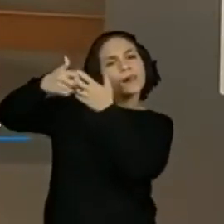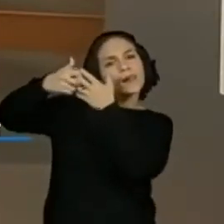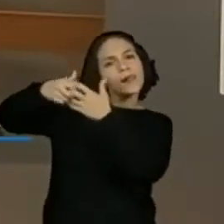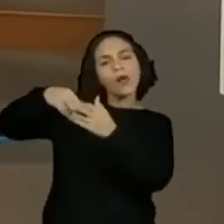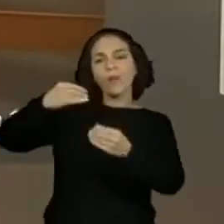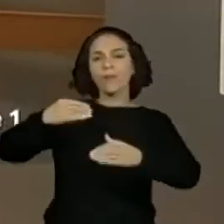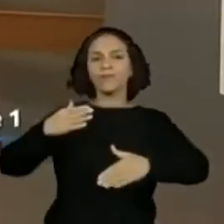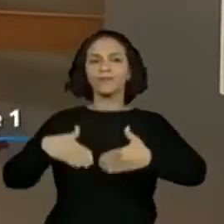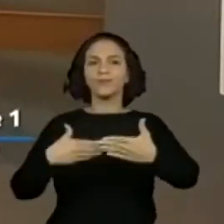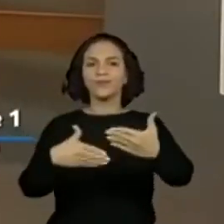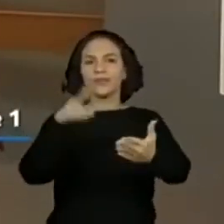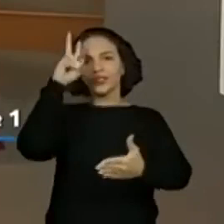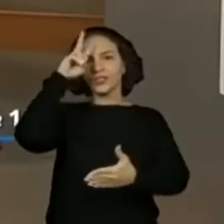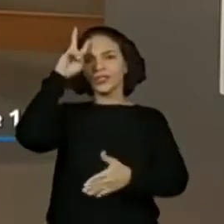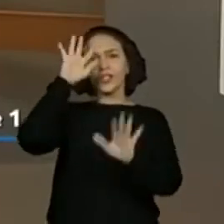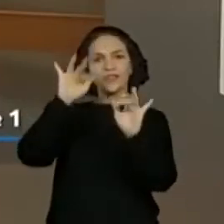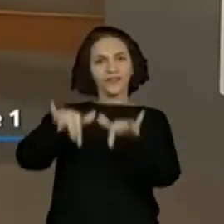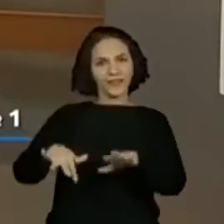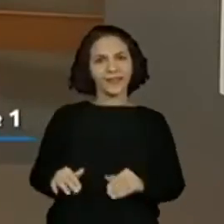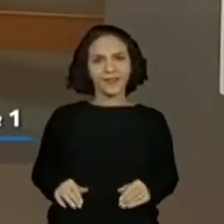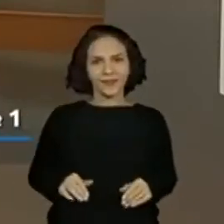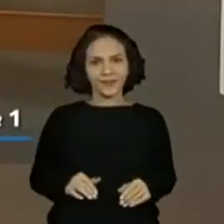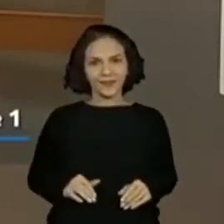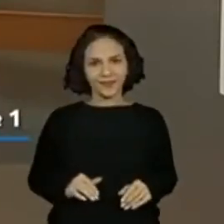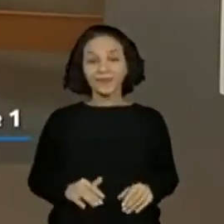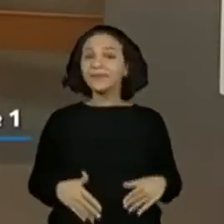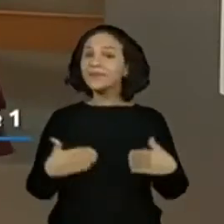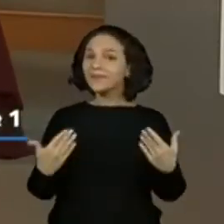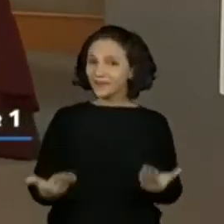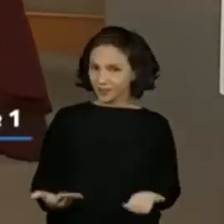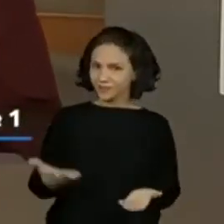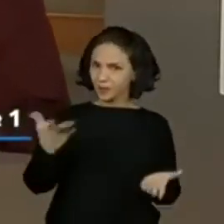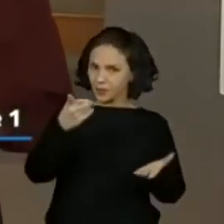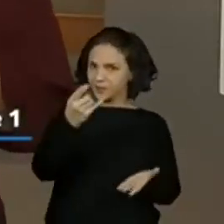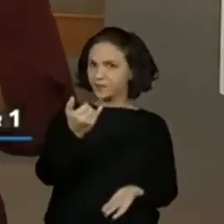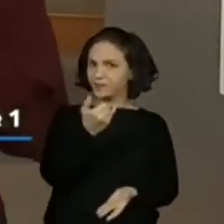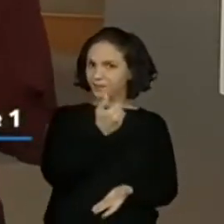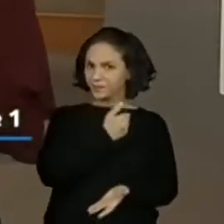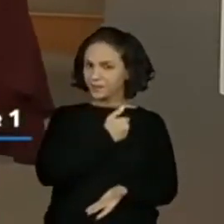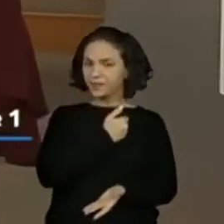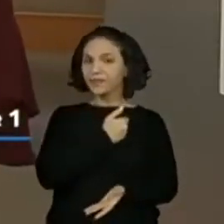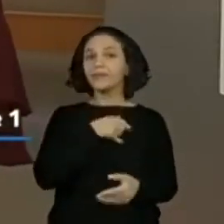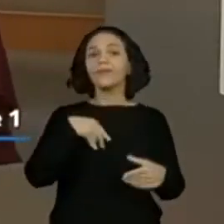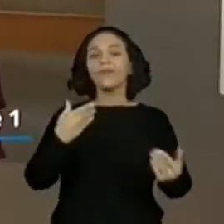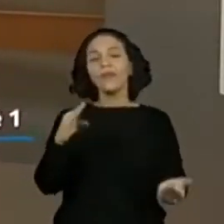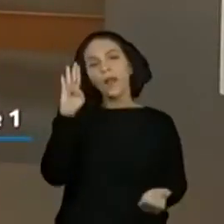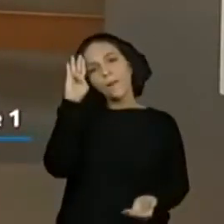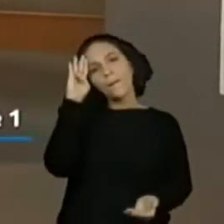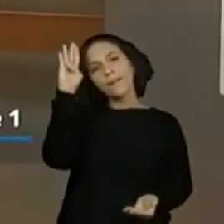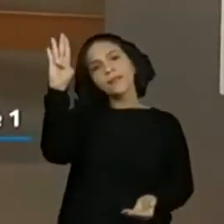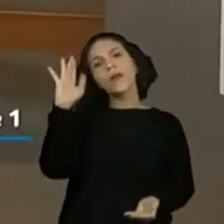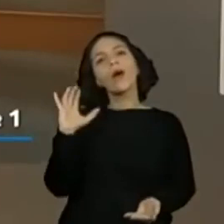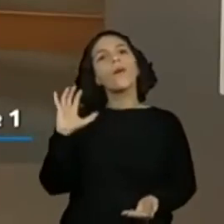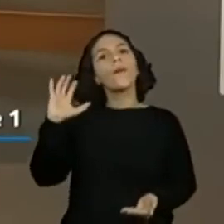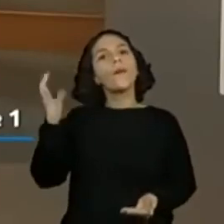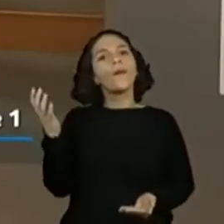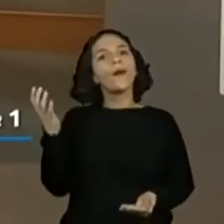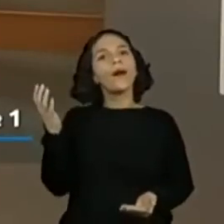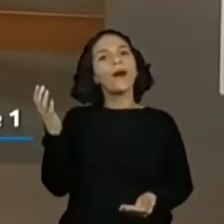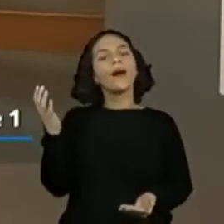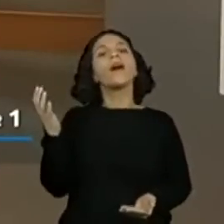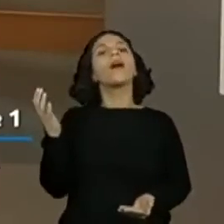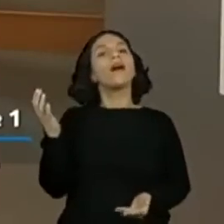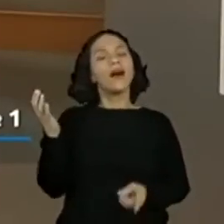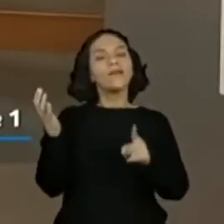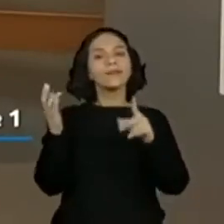desenvolver o final dessa história. Então, eu preciso que vocês me falem agora os principais acontecimentos que